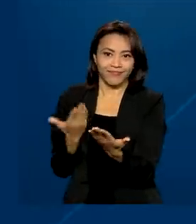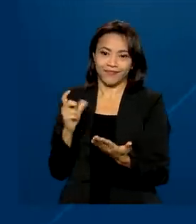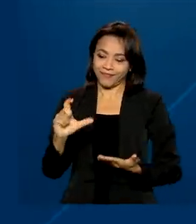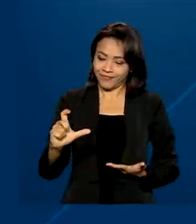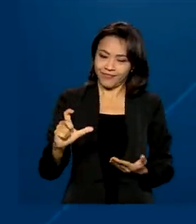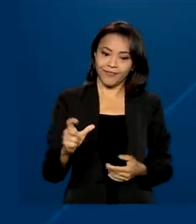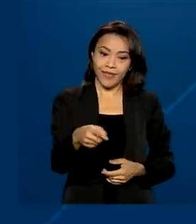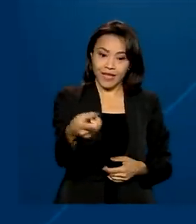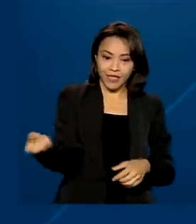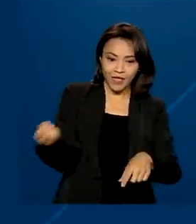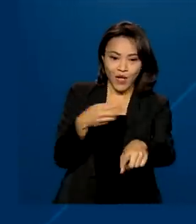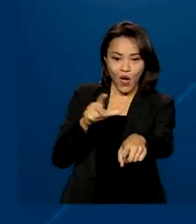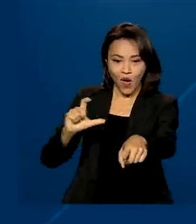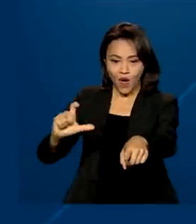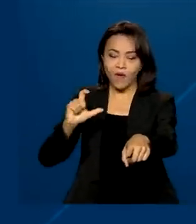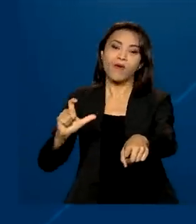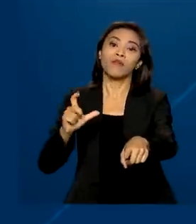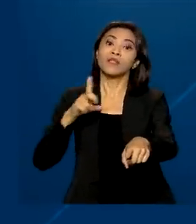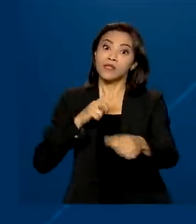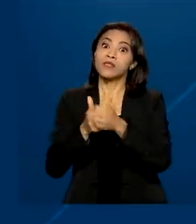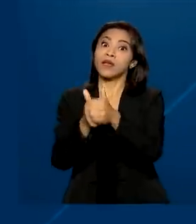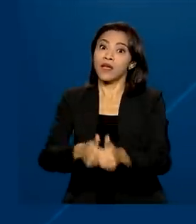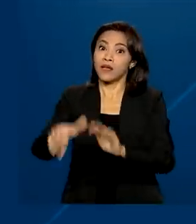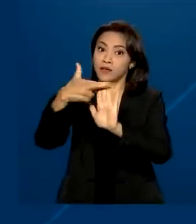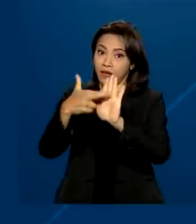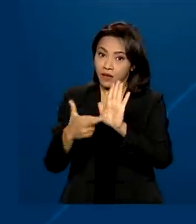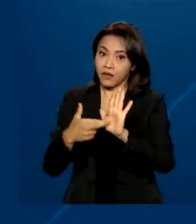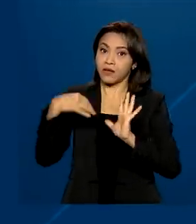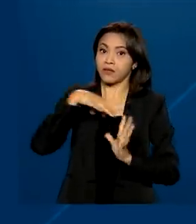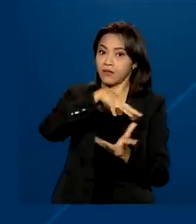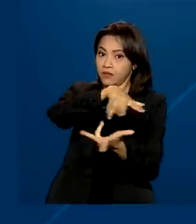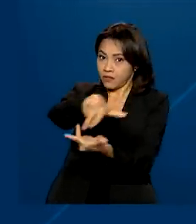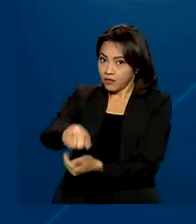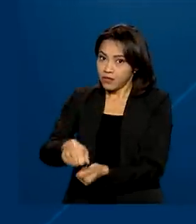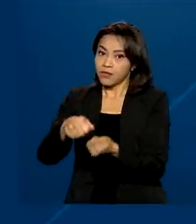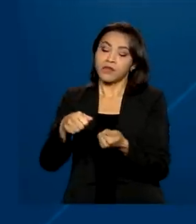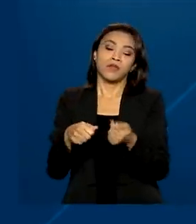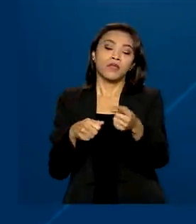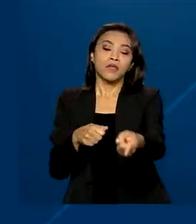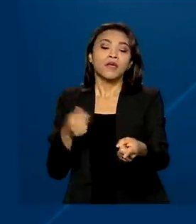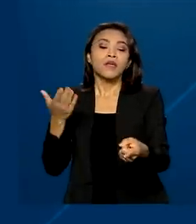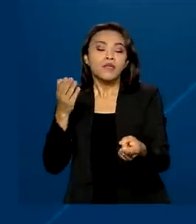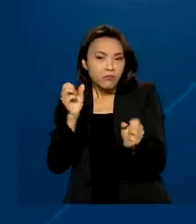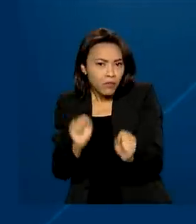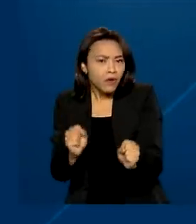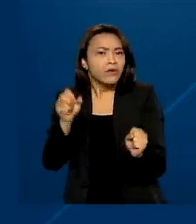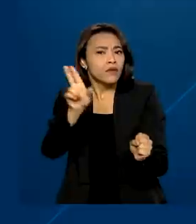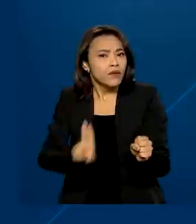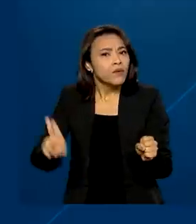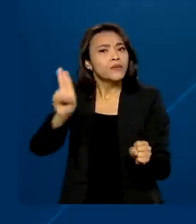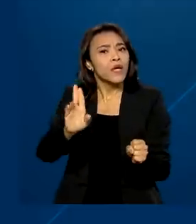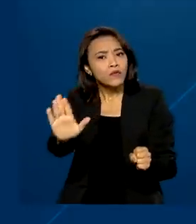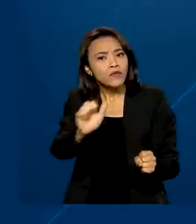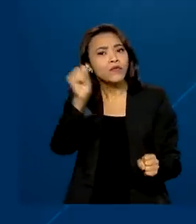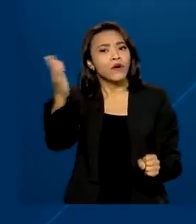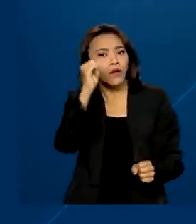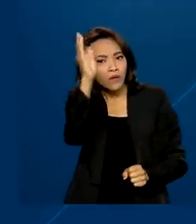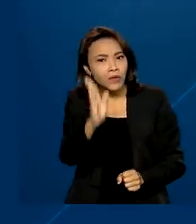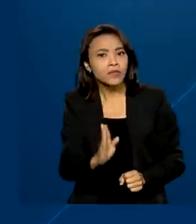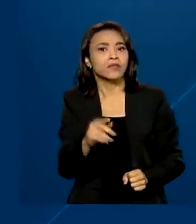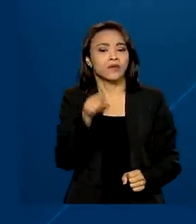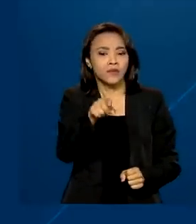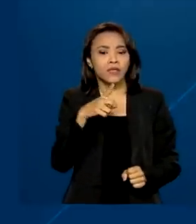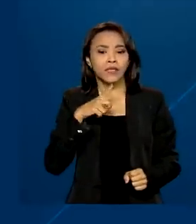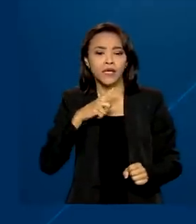nova CNH passa a atender requisitos internacionais de identificação e poderá ser utilizada no exterior. São